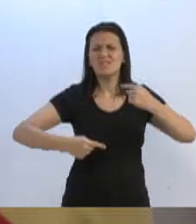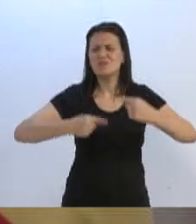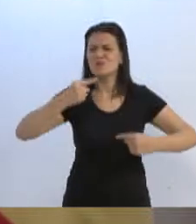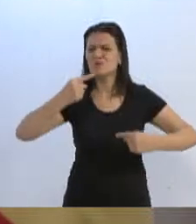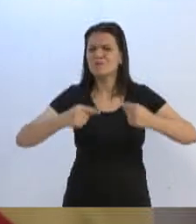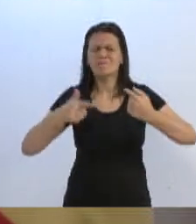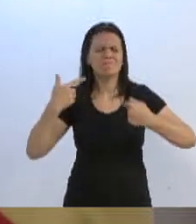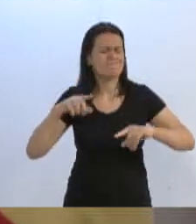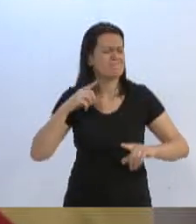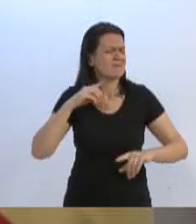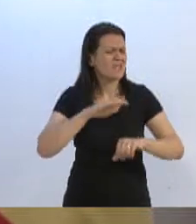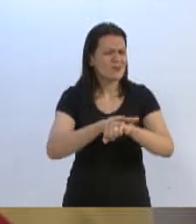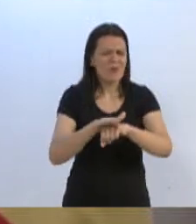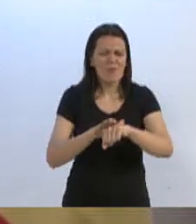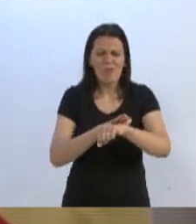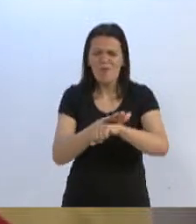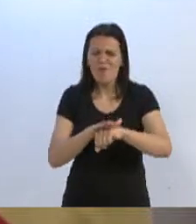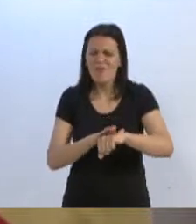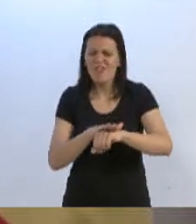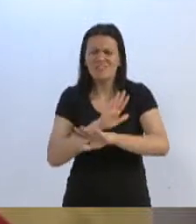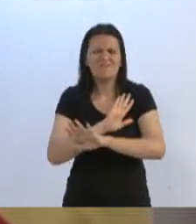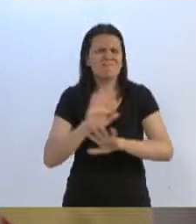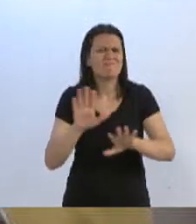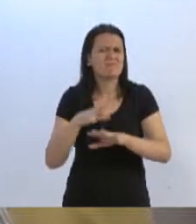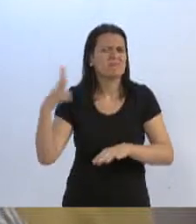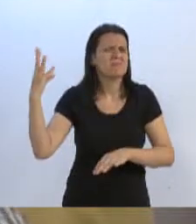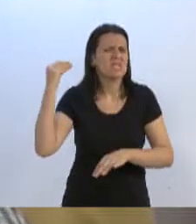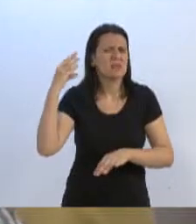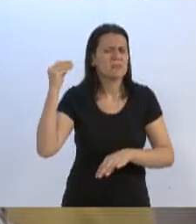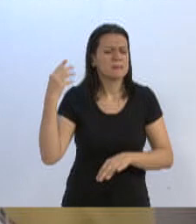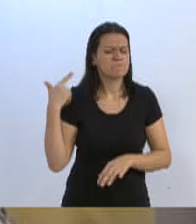tem diálogo, não tem convencimento.